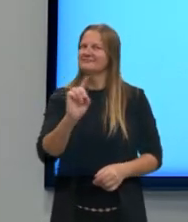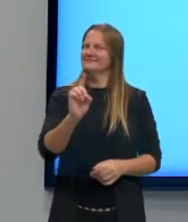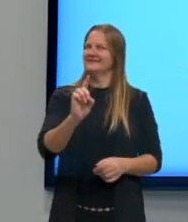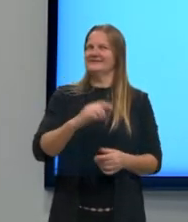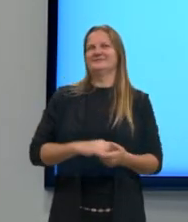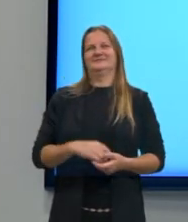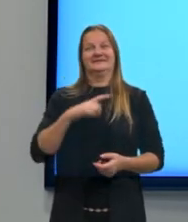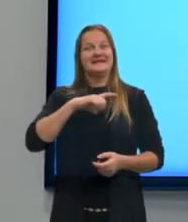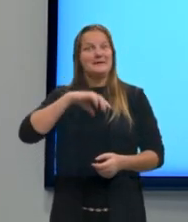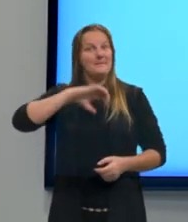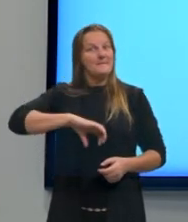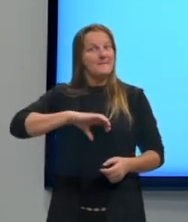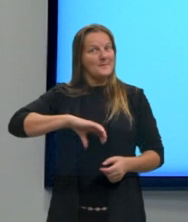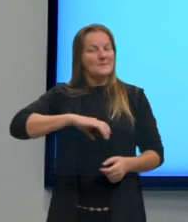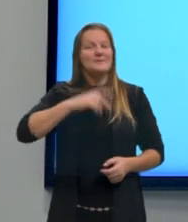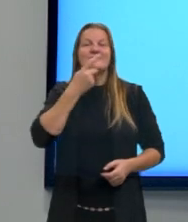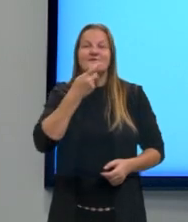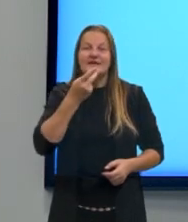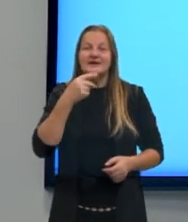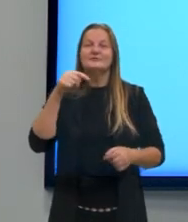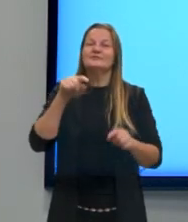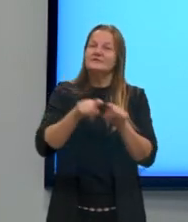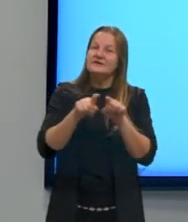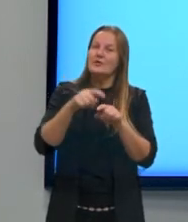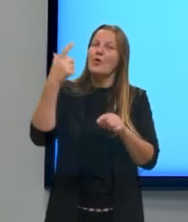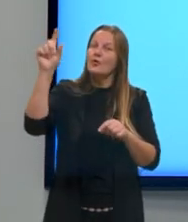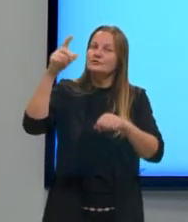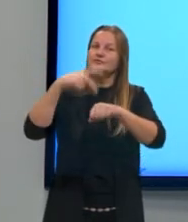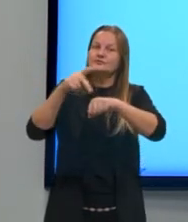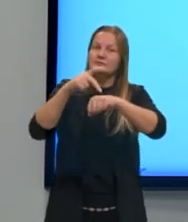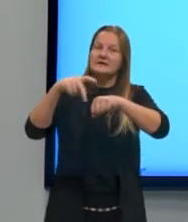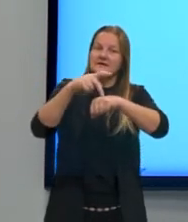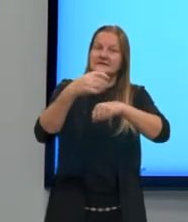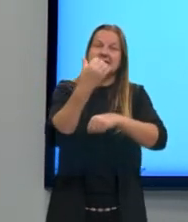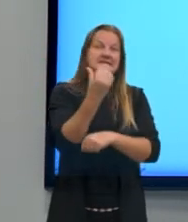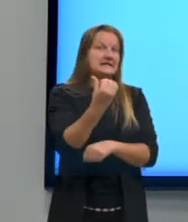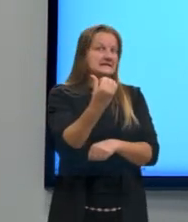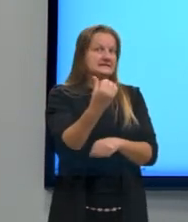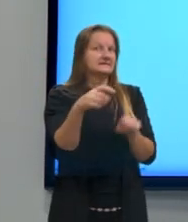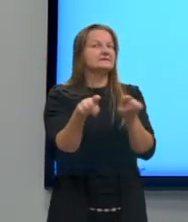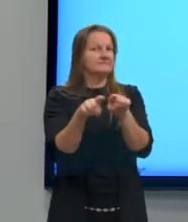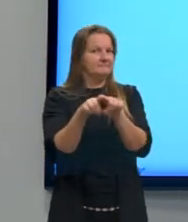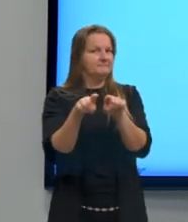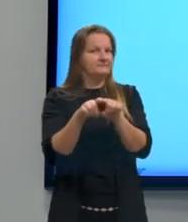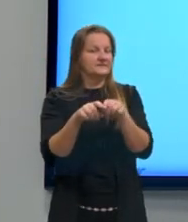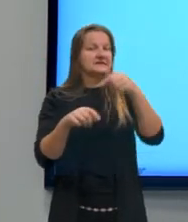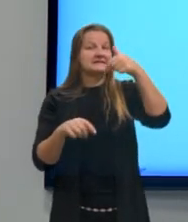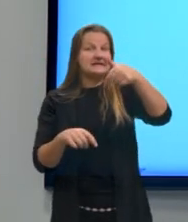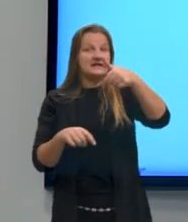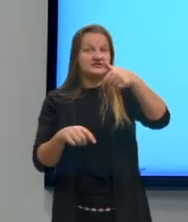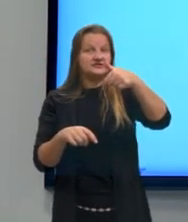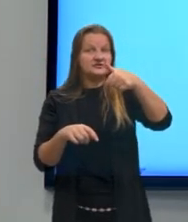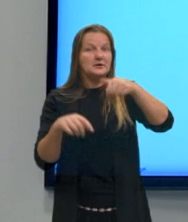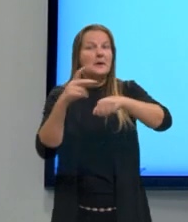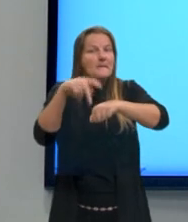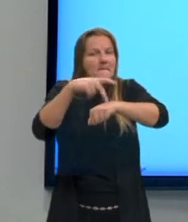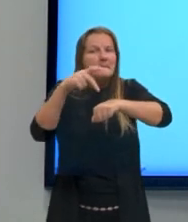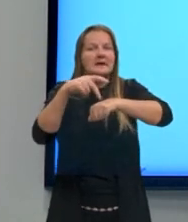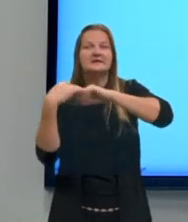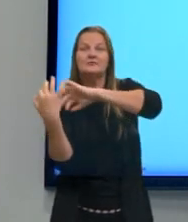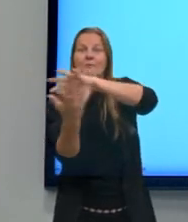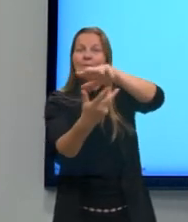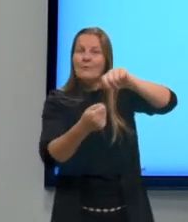A gente tem o português falado no Brasil em outros seis países. A gente tem um total de sete países no mundo que falam a língua